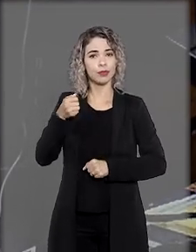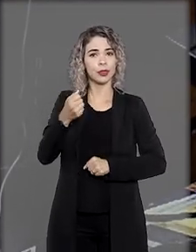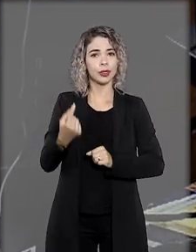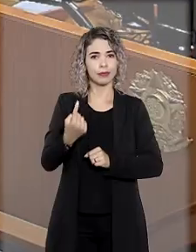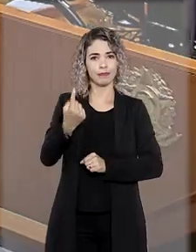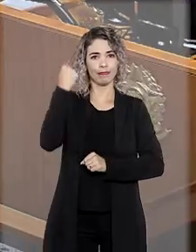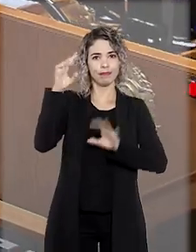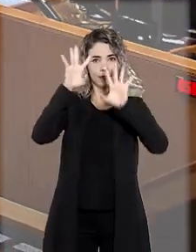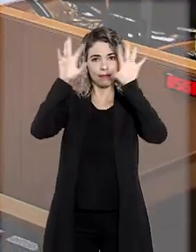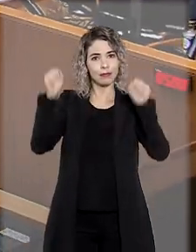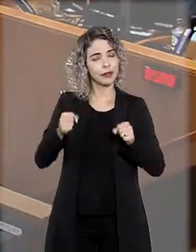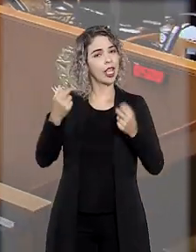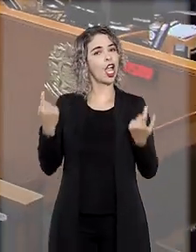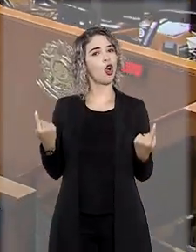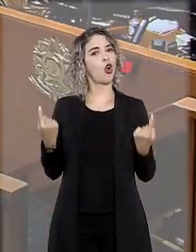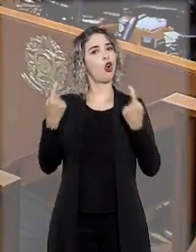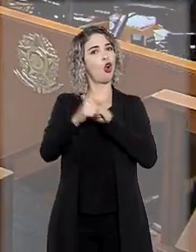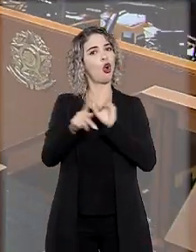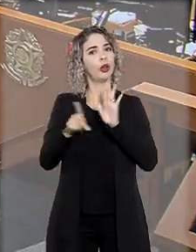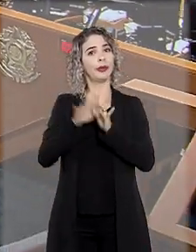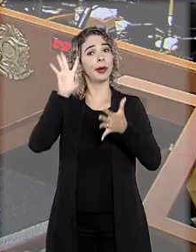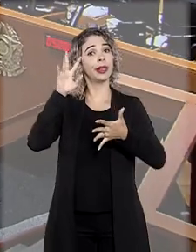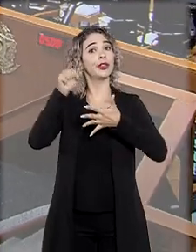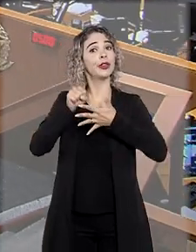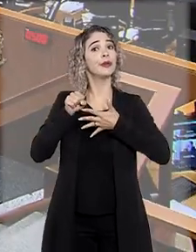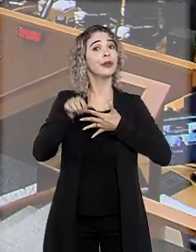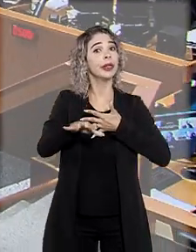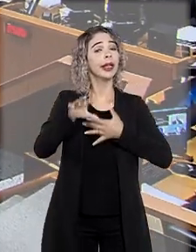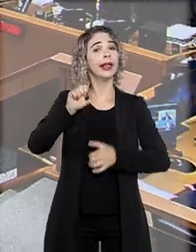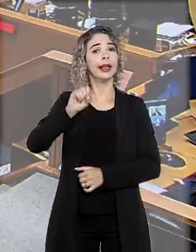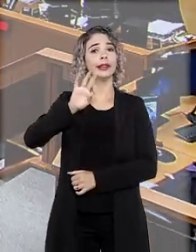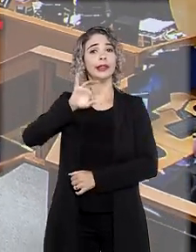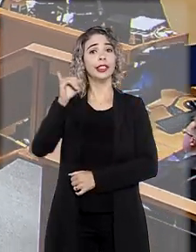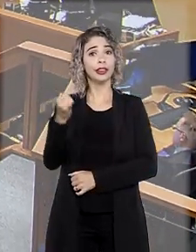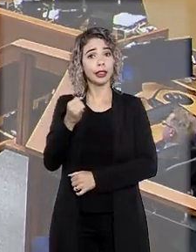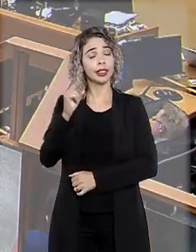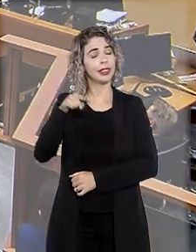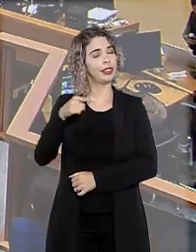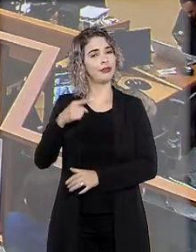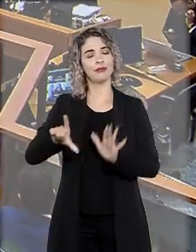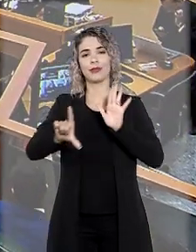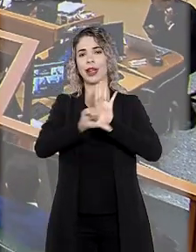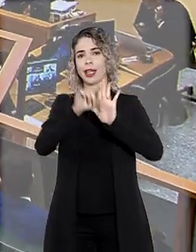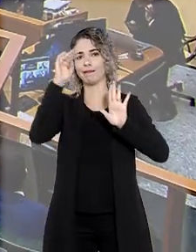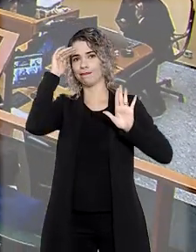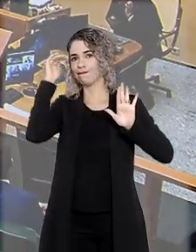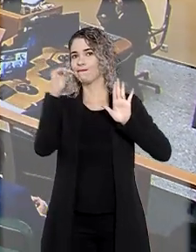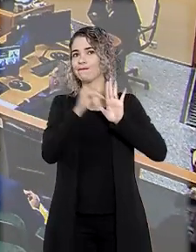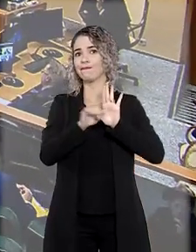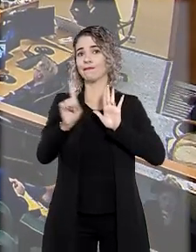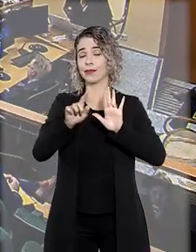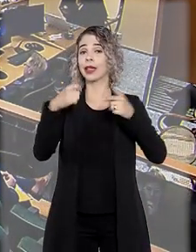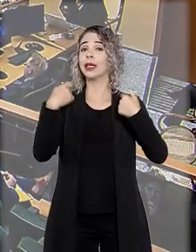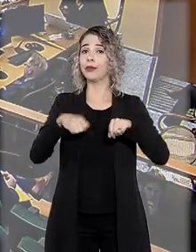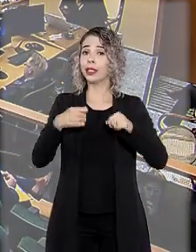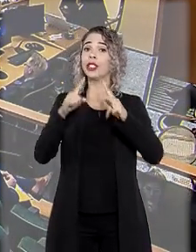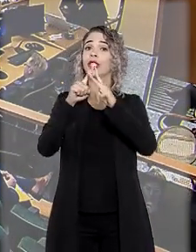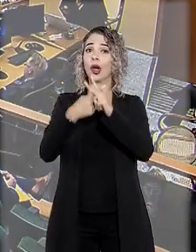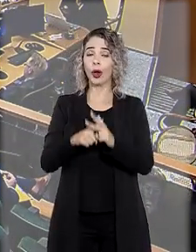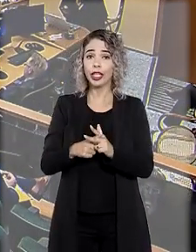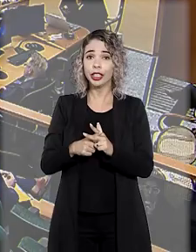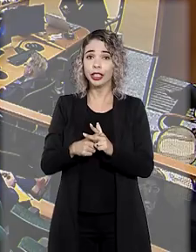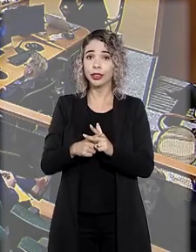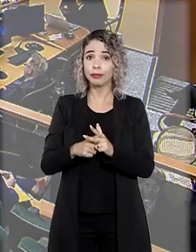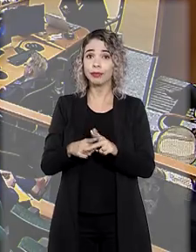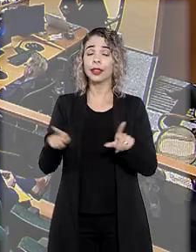Tribunal de Origem estão em contrariedade à jurisprudência do STJ, em flagrante ilegalidade, que deve ser sanada.